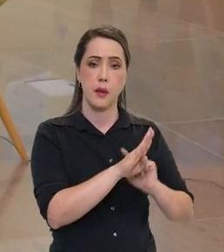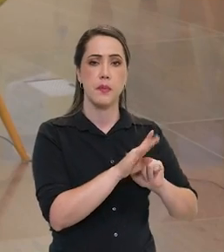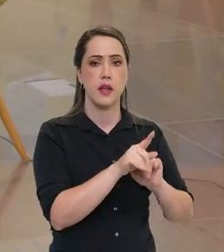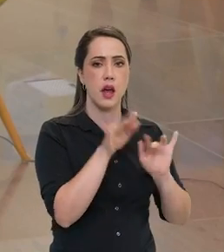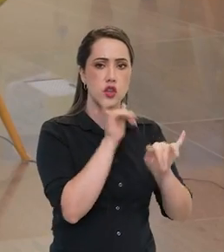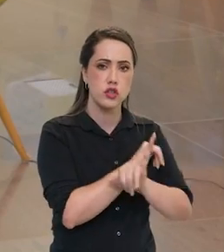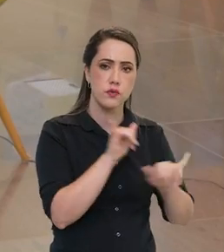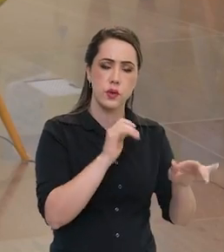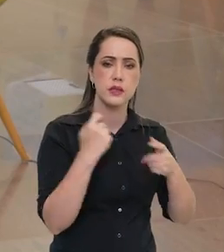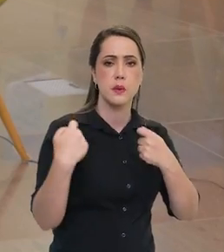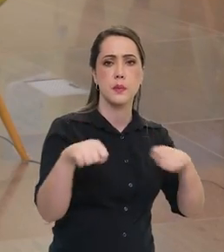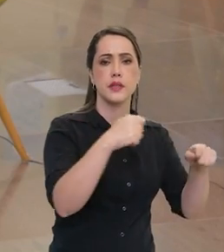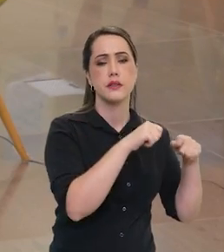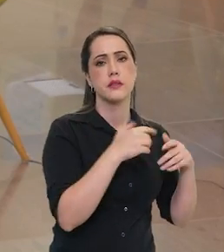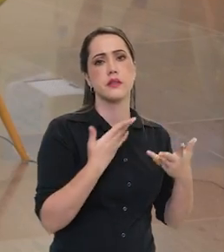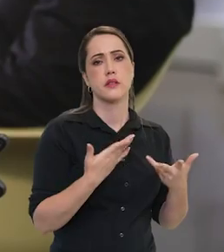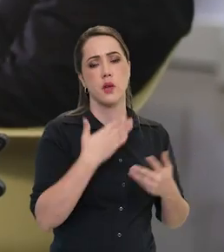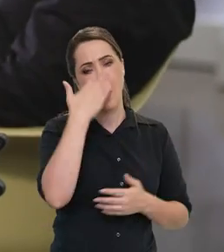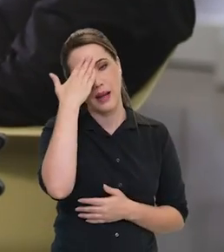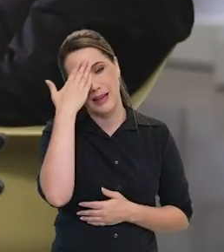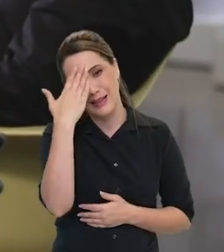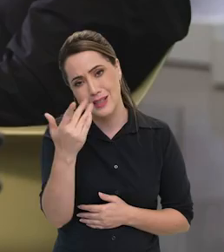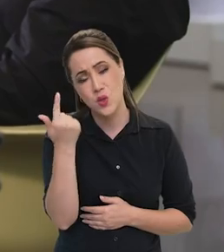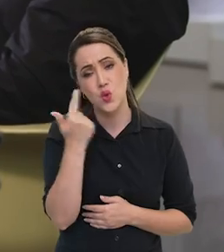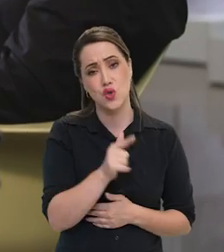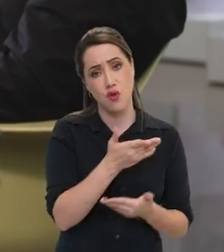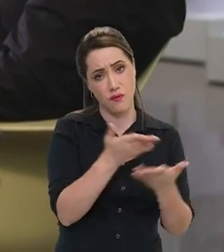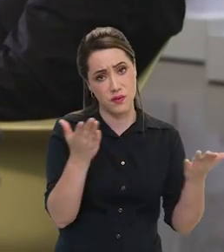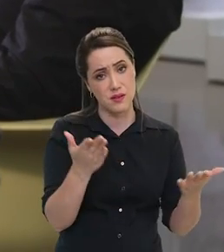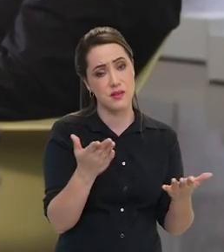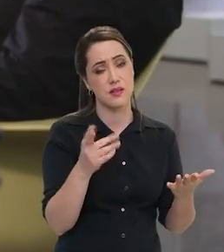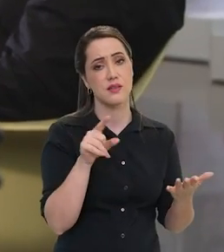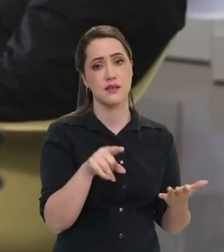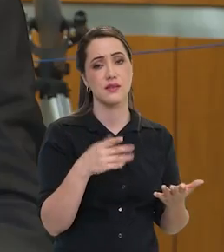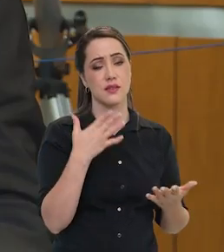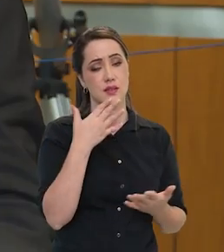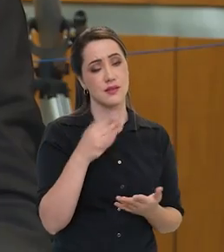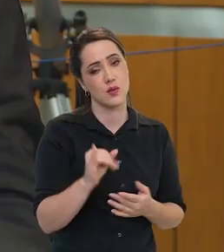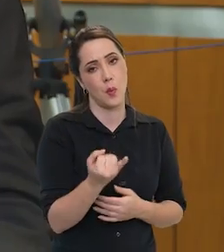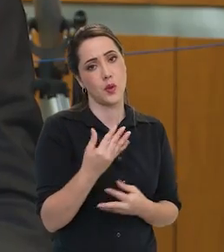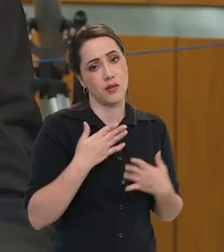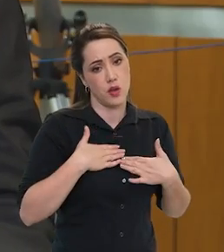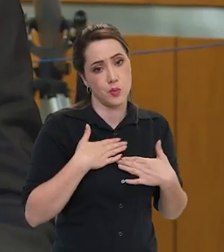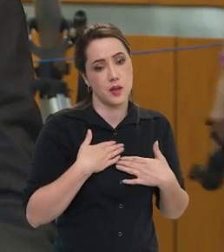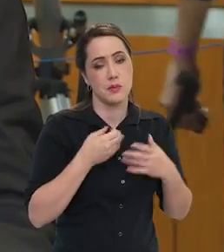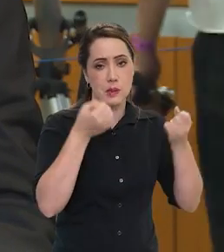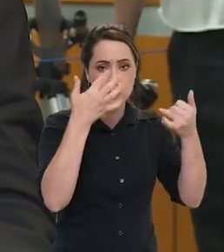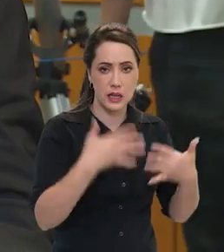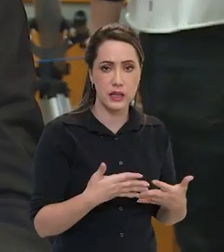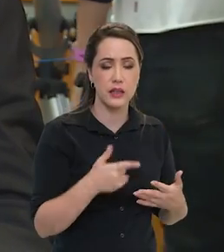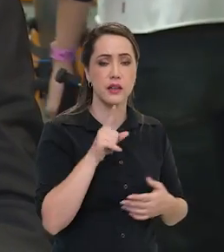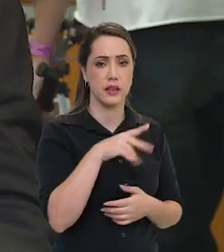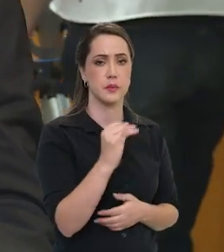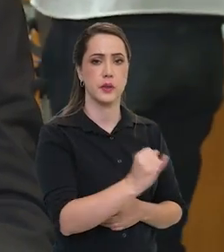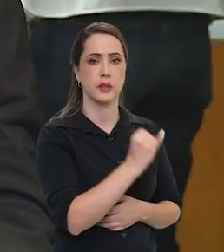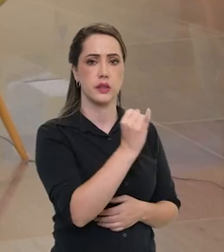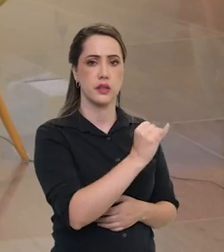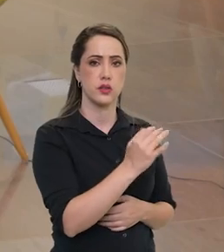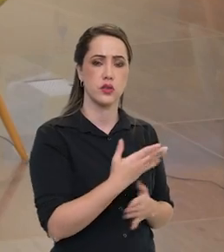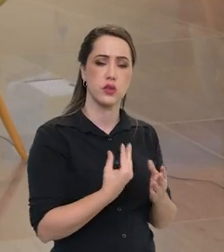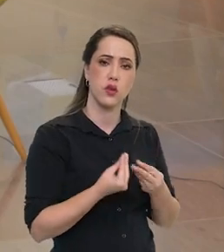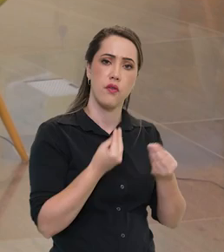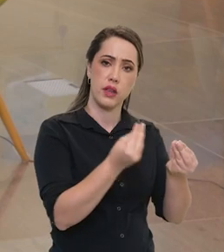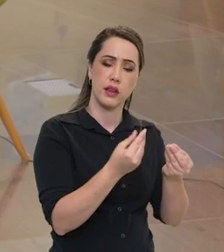A divulgação é absolutamente necessária. Portanto, muito obrigado mais uma vez por essa oportunidade. É importante